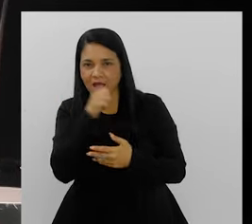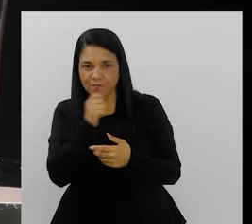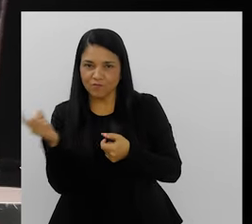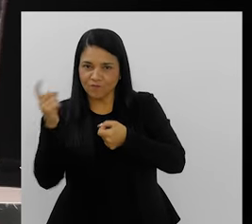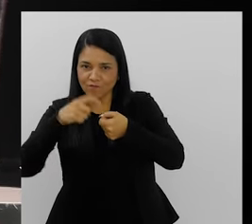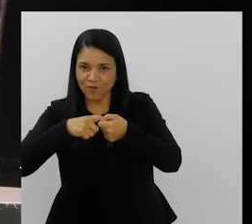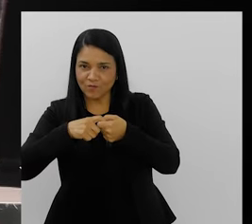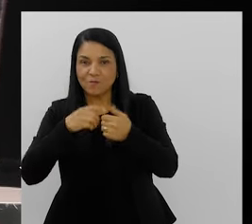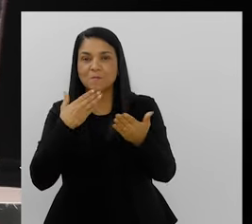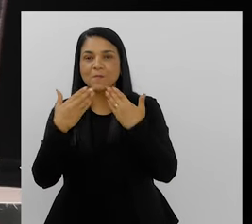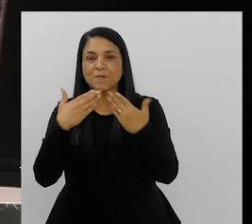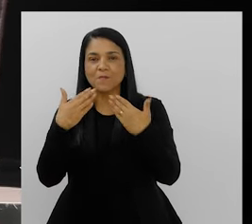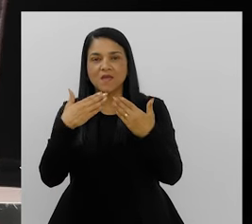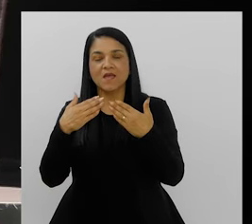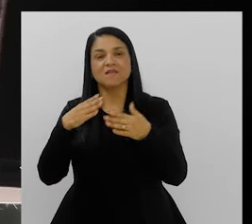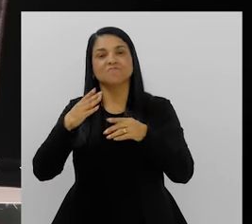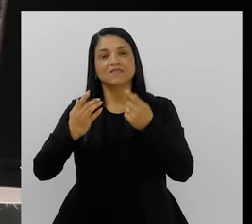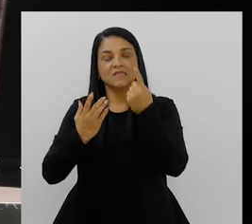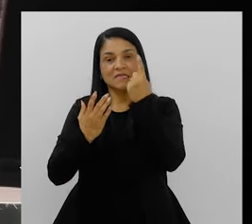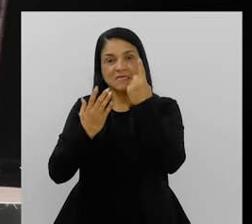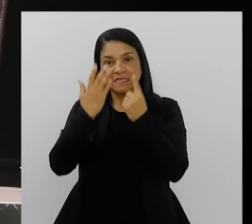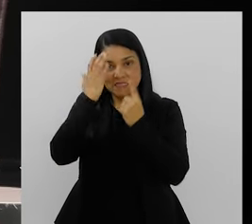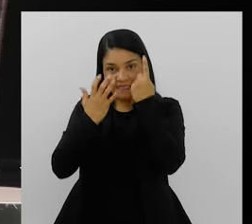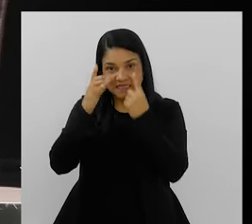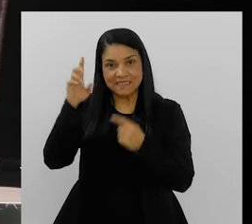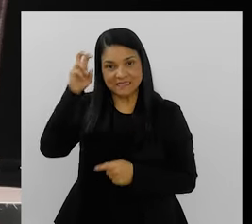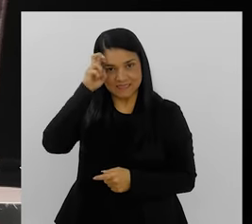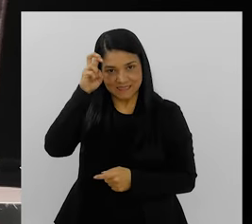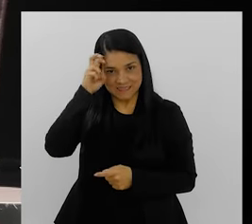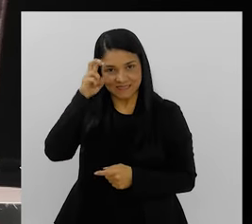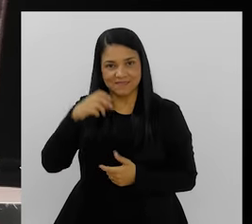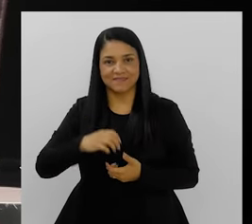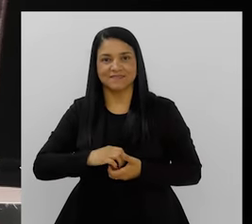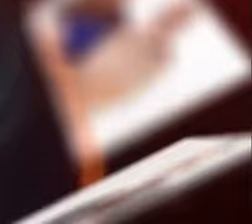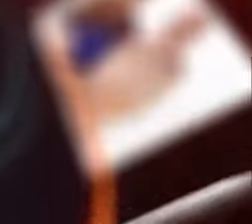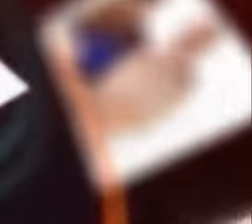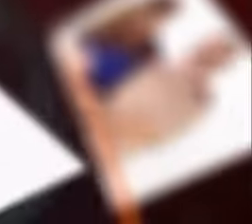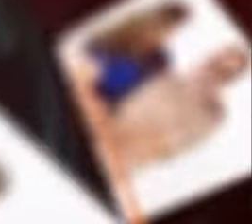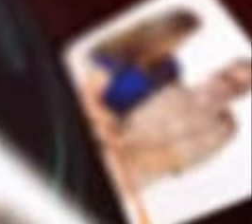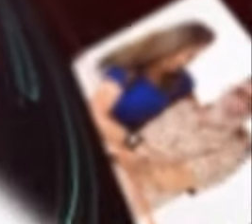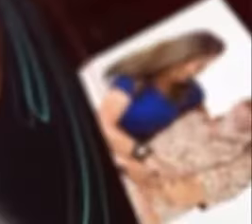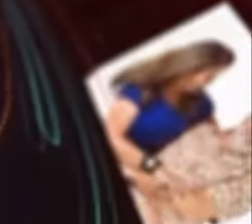intervalo e eu volto já com mais um bate-papo aqui no Quintas com Quintais.